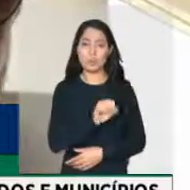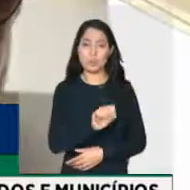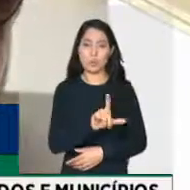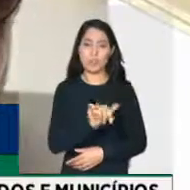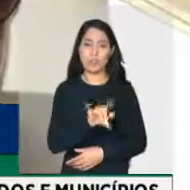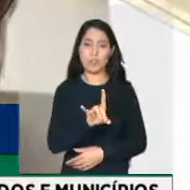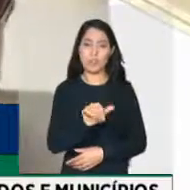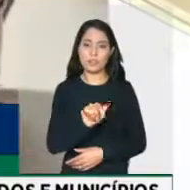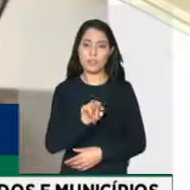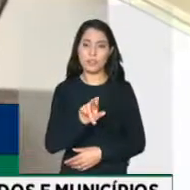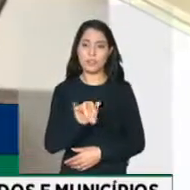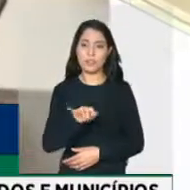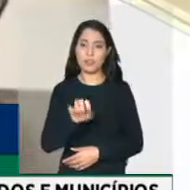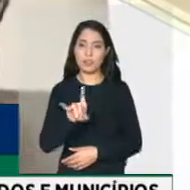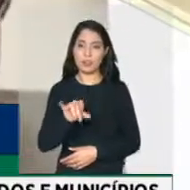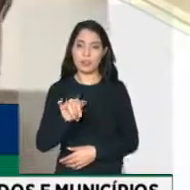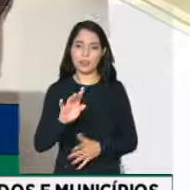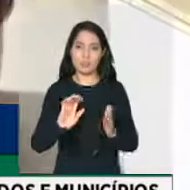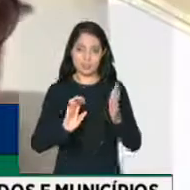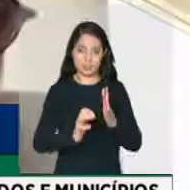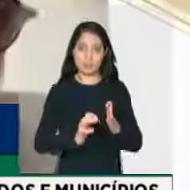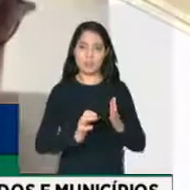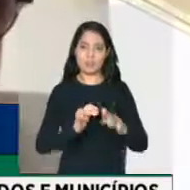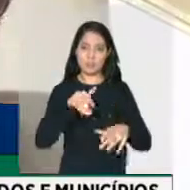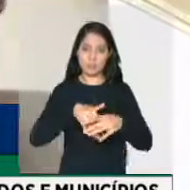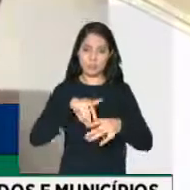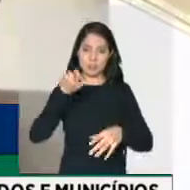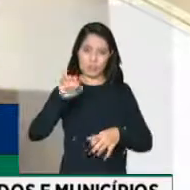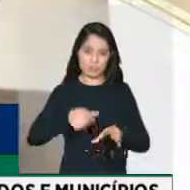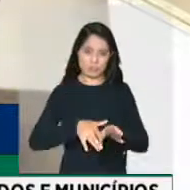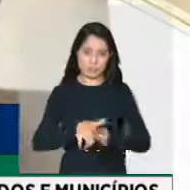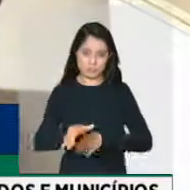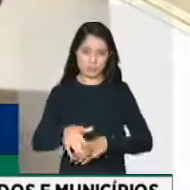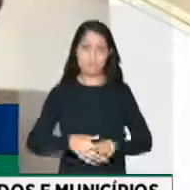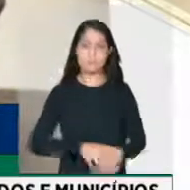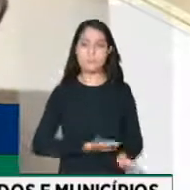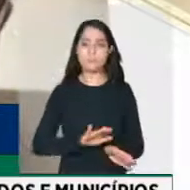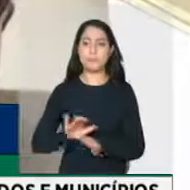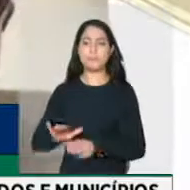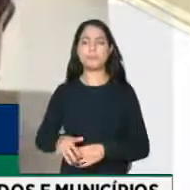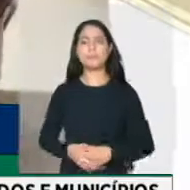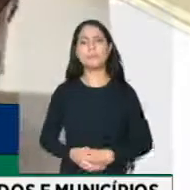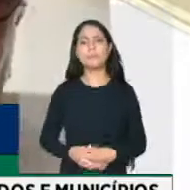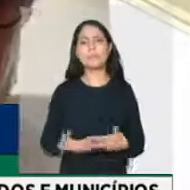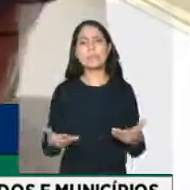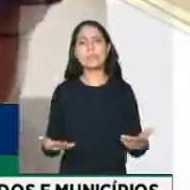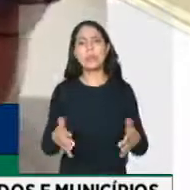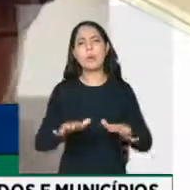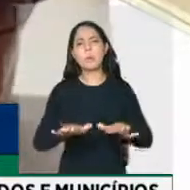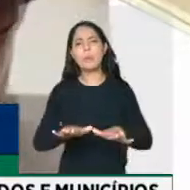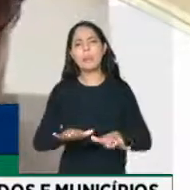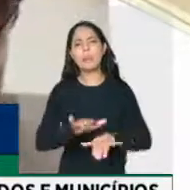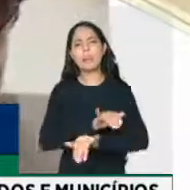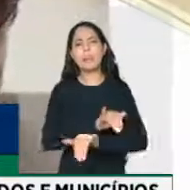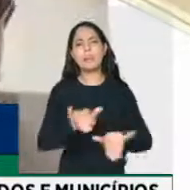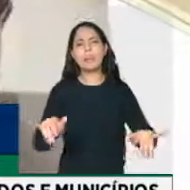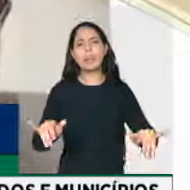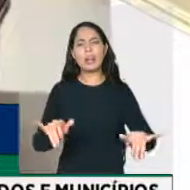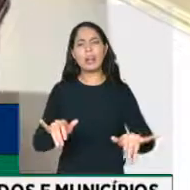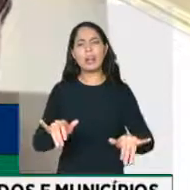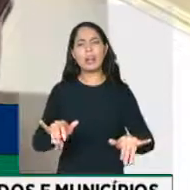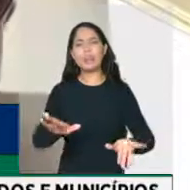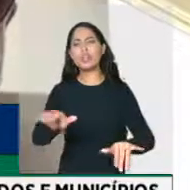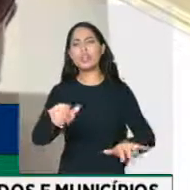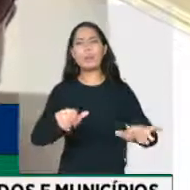presidente, aproveitar essa oportunidade e chamar a atenção, até de alguns